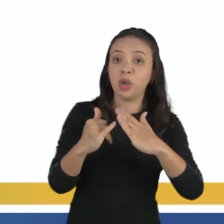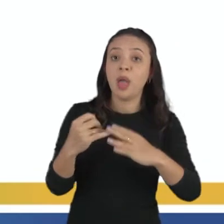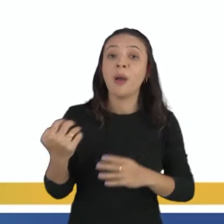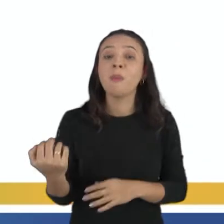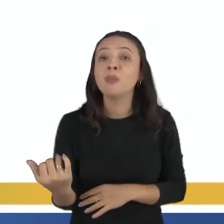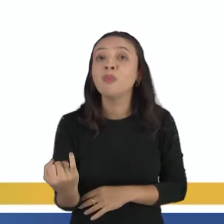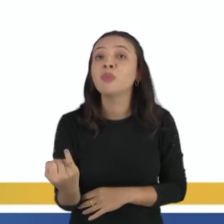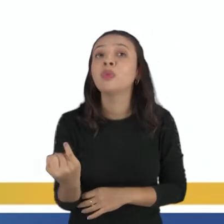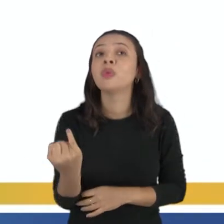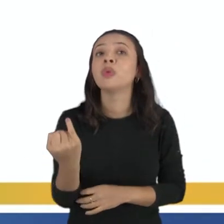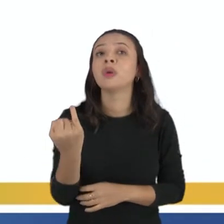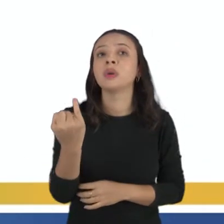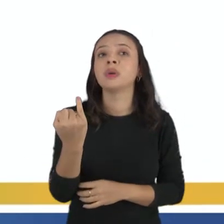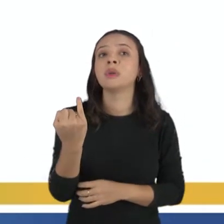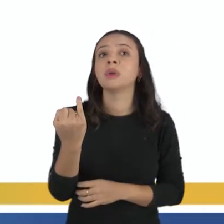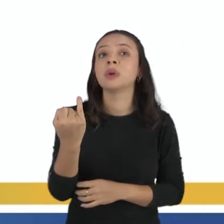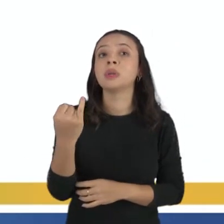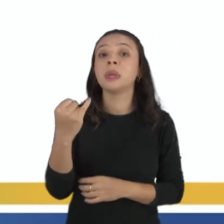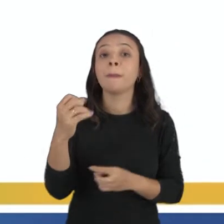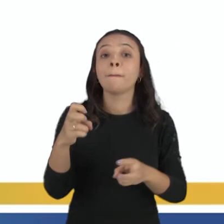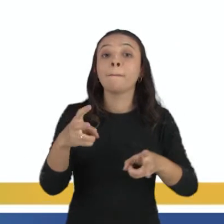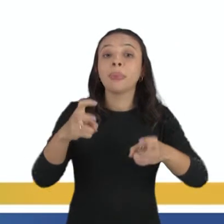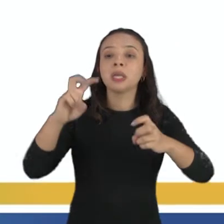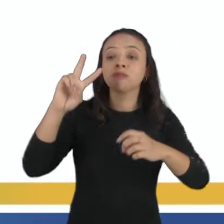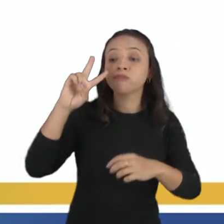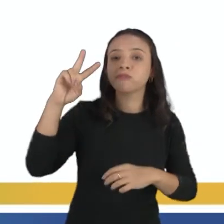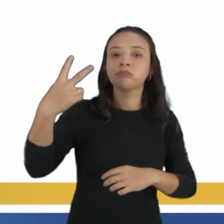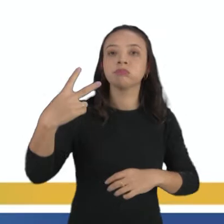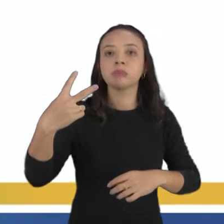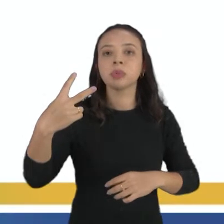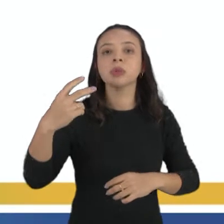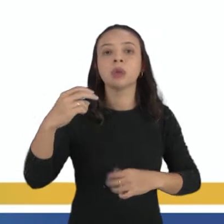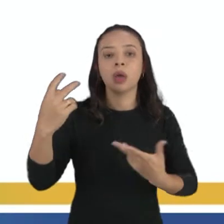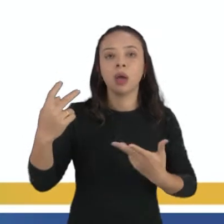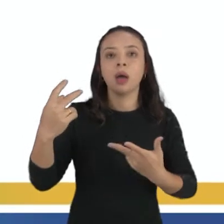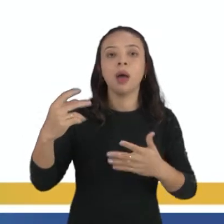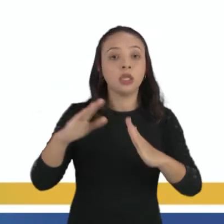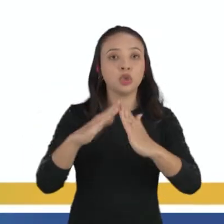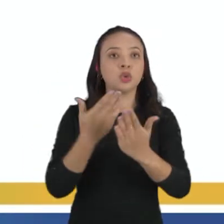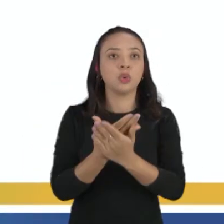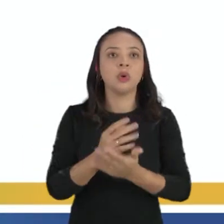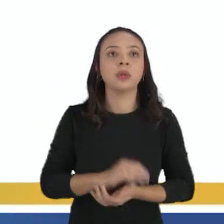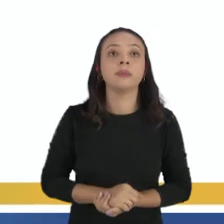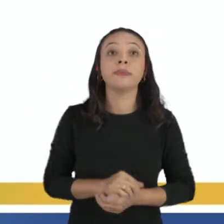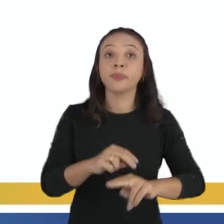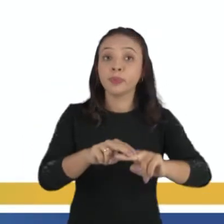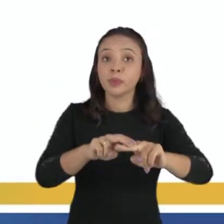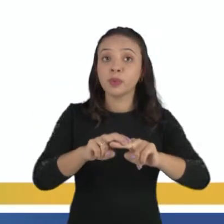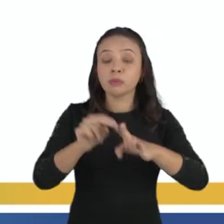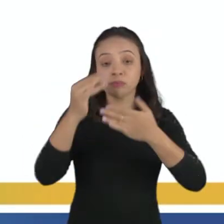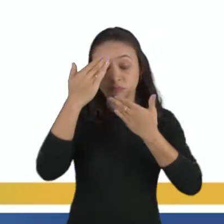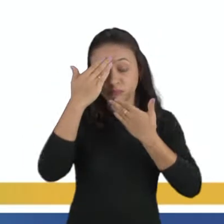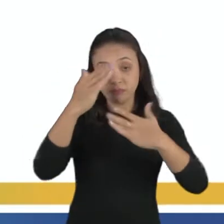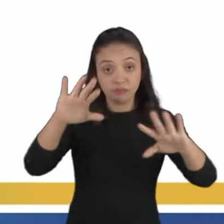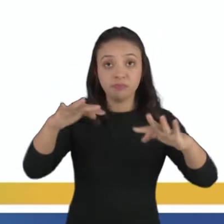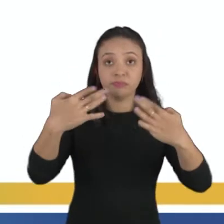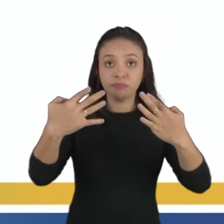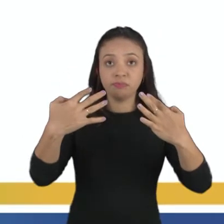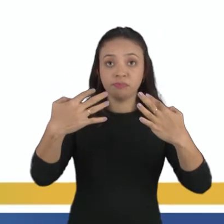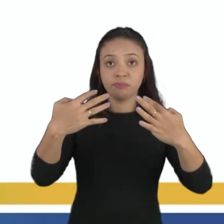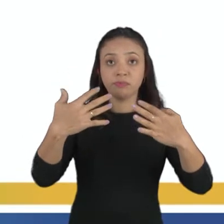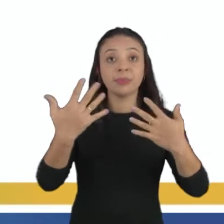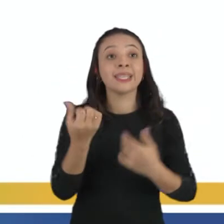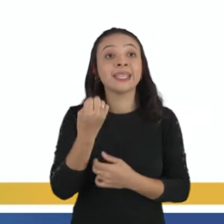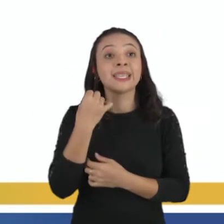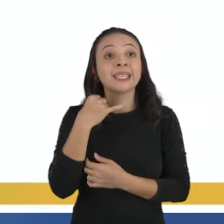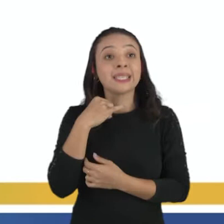elemento fundamental para o reconhecimento e prestígio do mesmo. Sem mais delongas, agradeço a Vossa atenção.